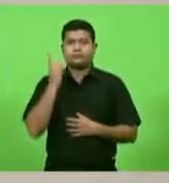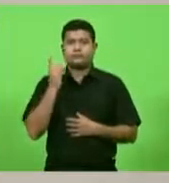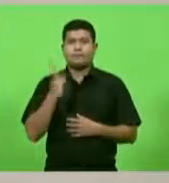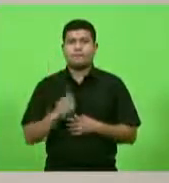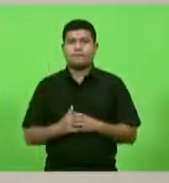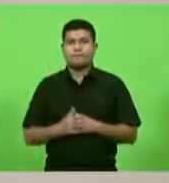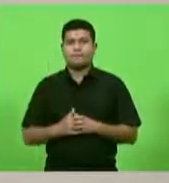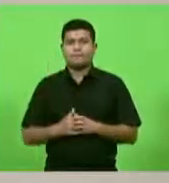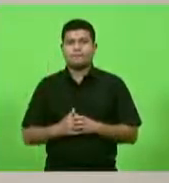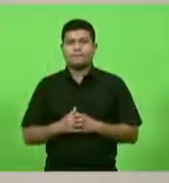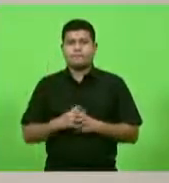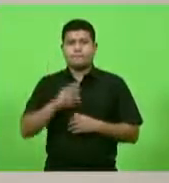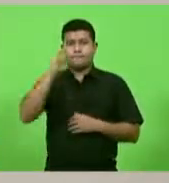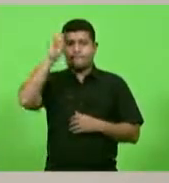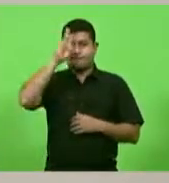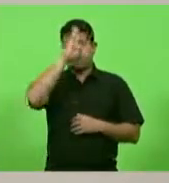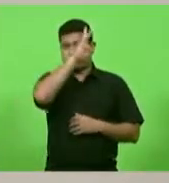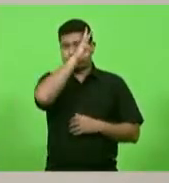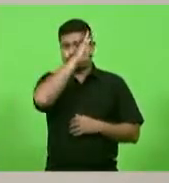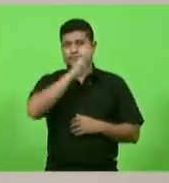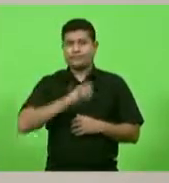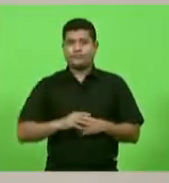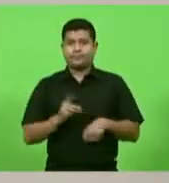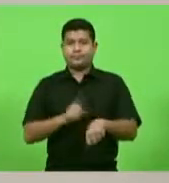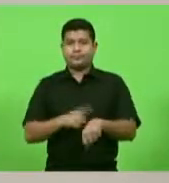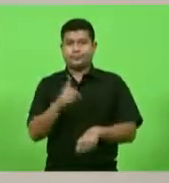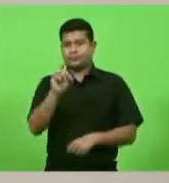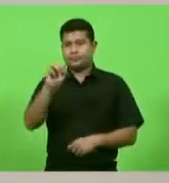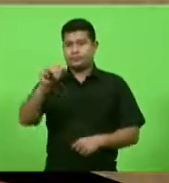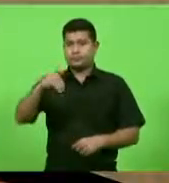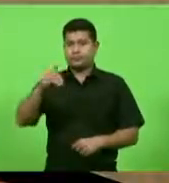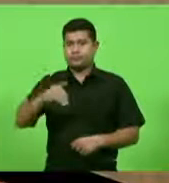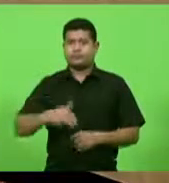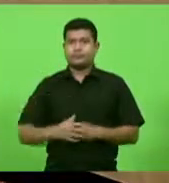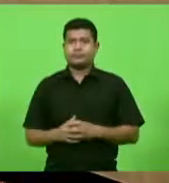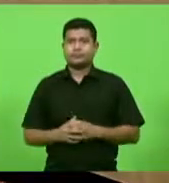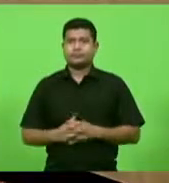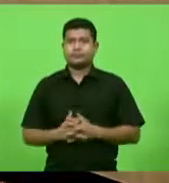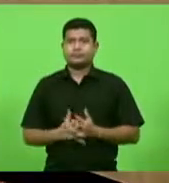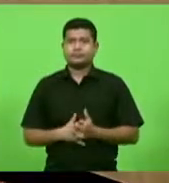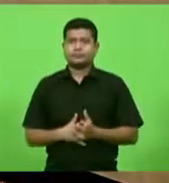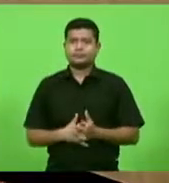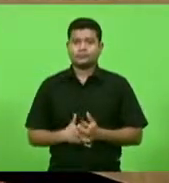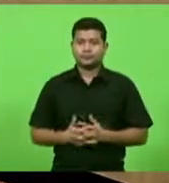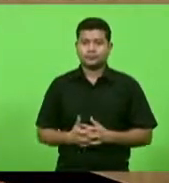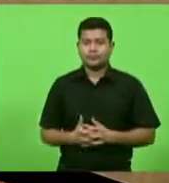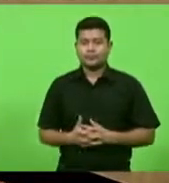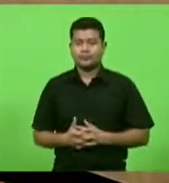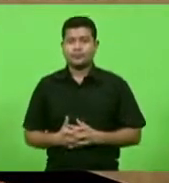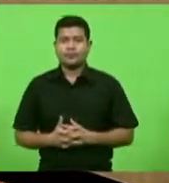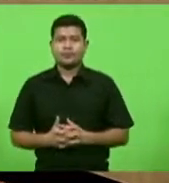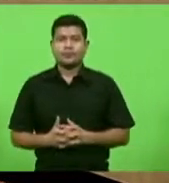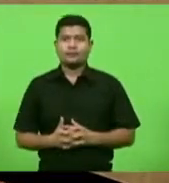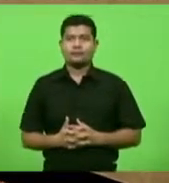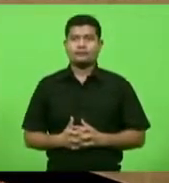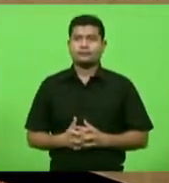volney veber por 10 minutos deputado e aí